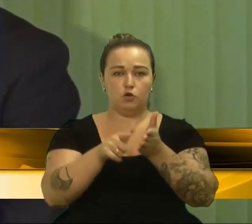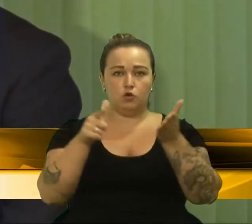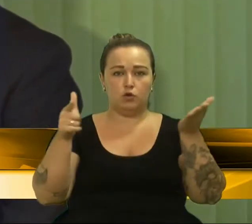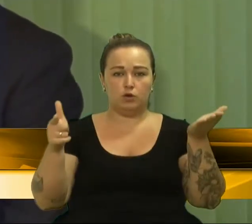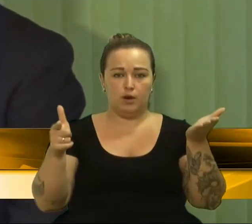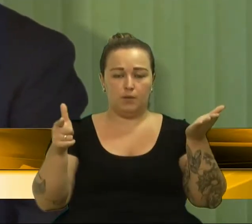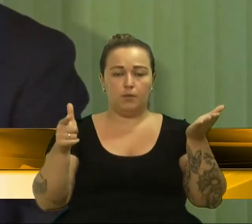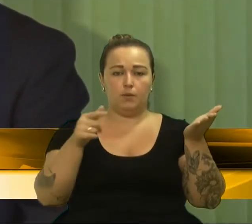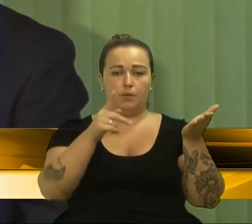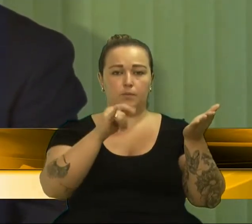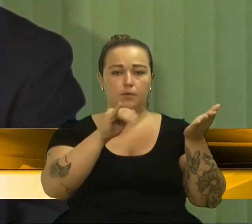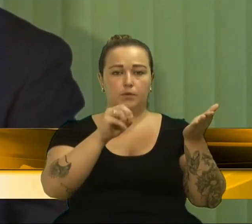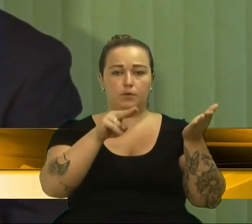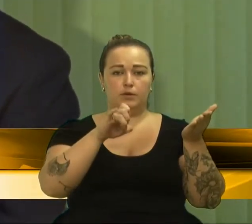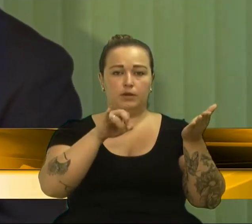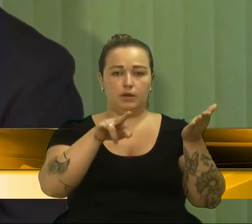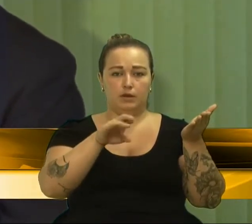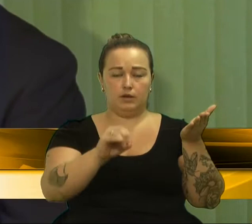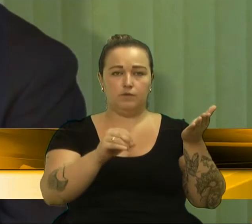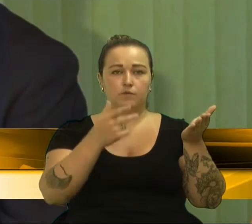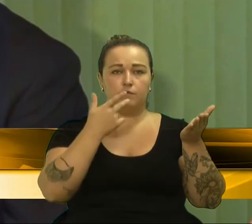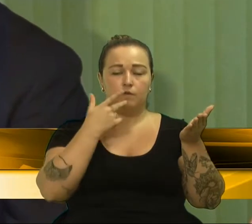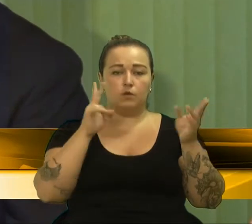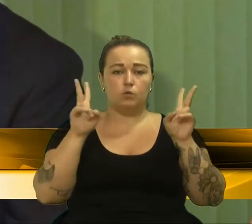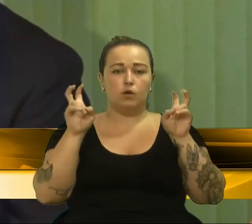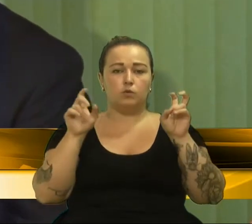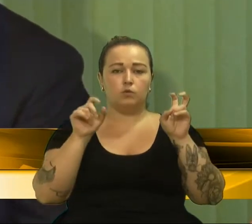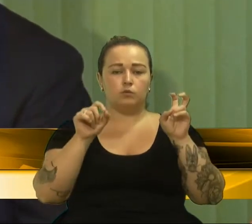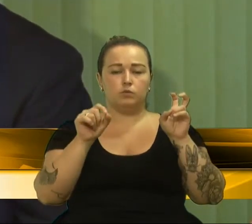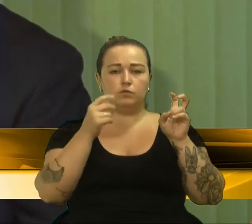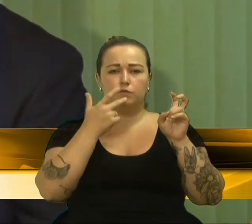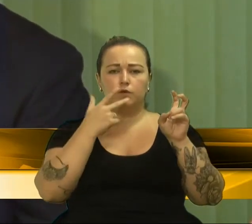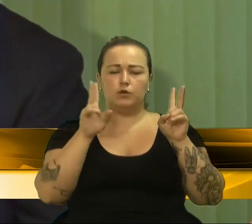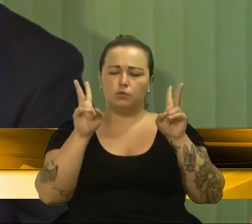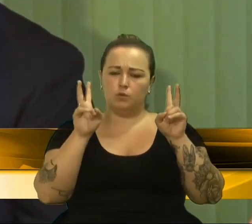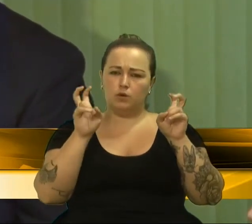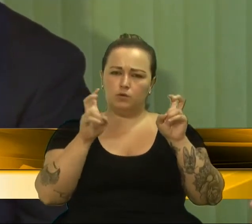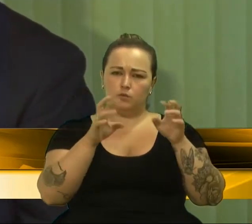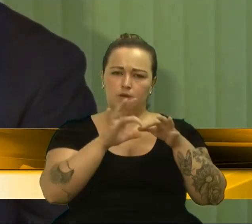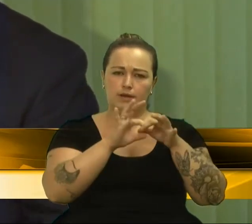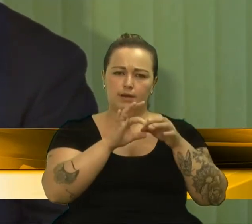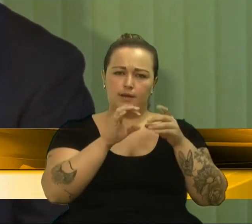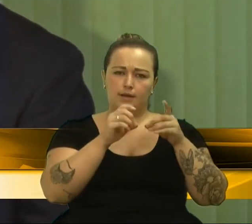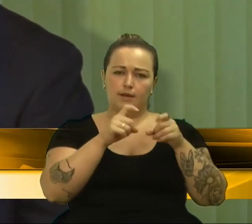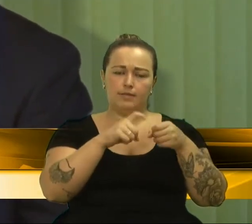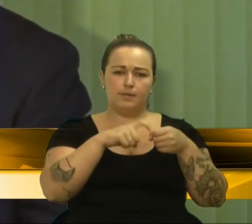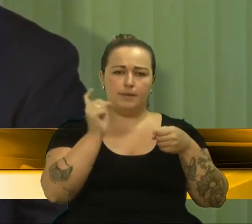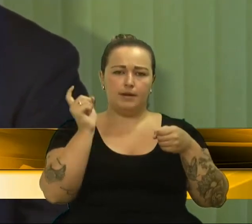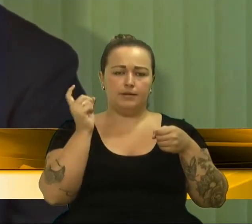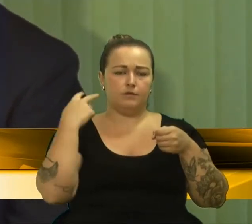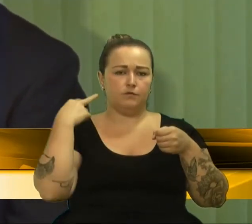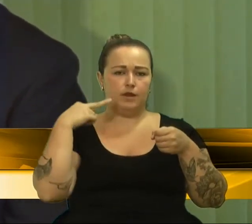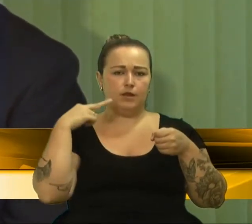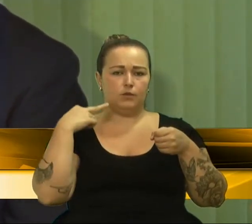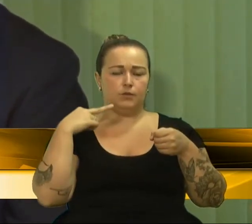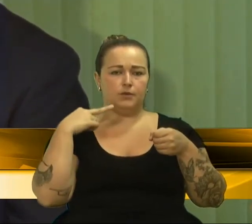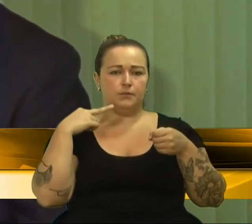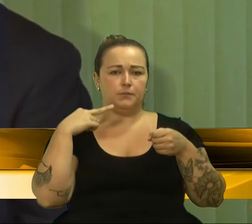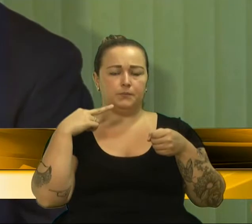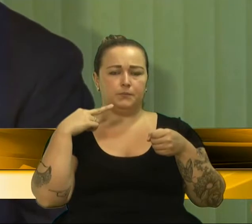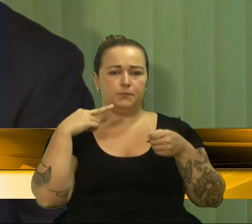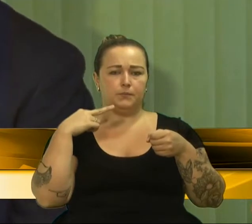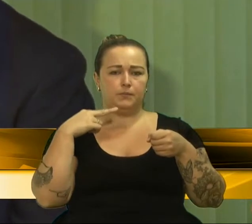Tages, que fala o vereador, a matéria diz o seguinte, fala sobre a independência dos vereadores na